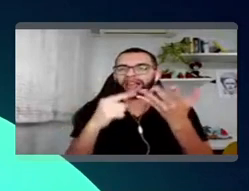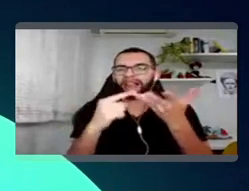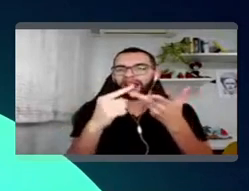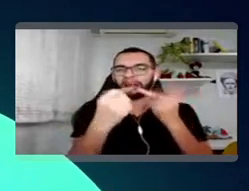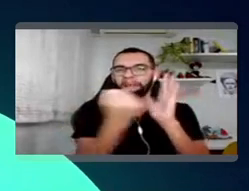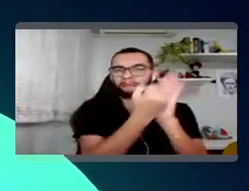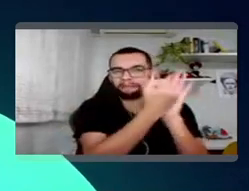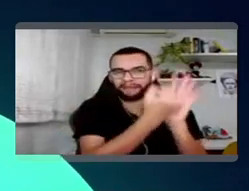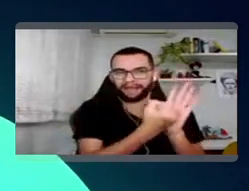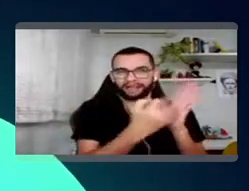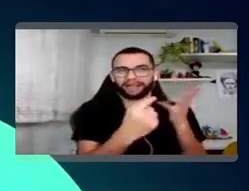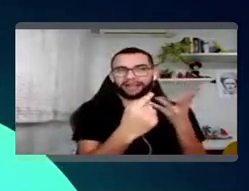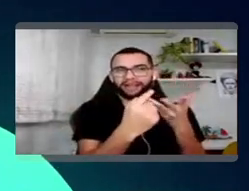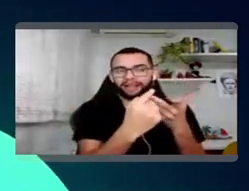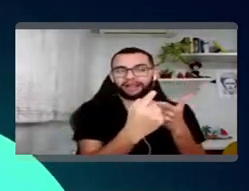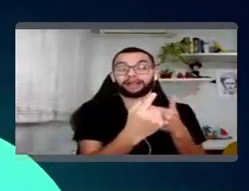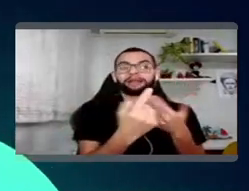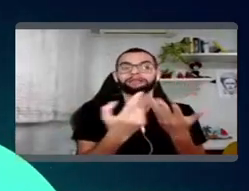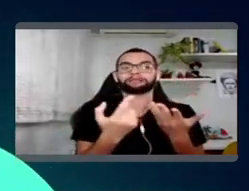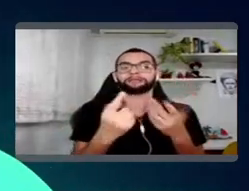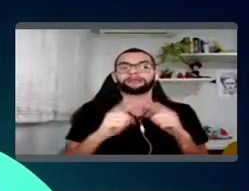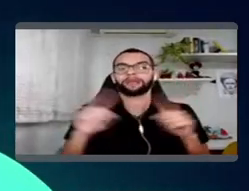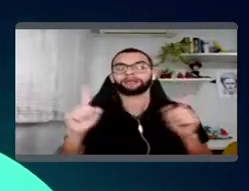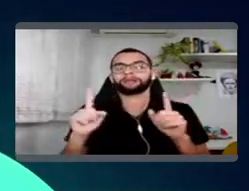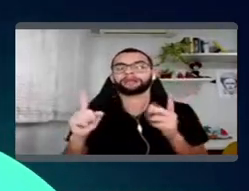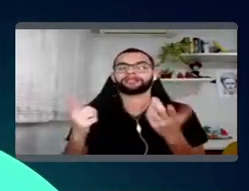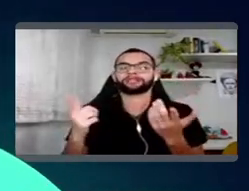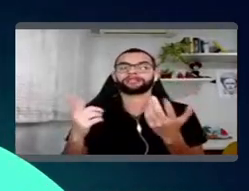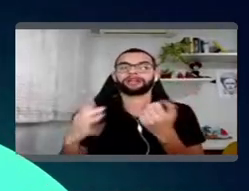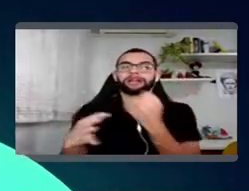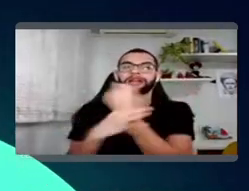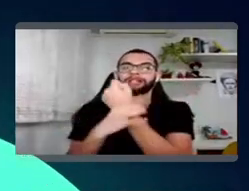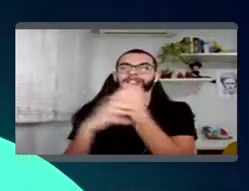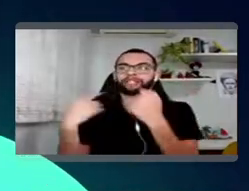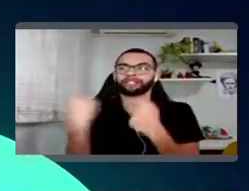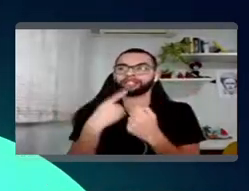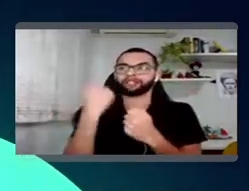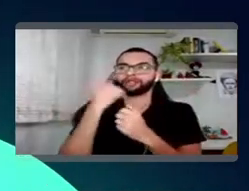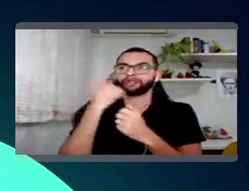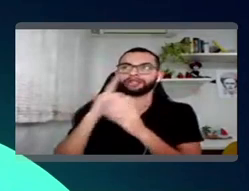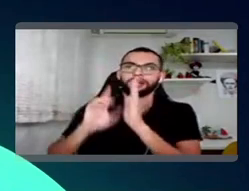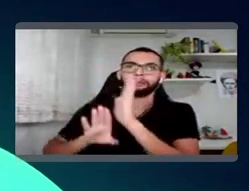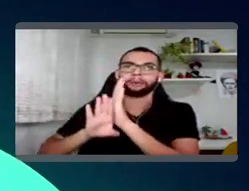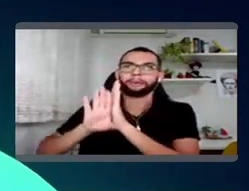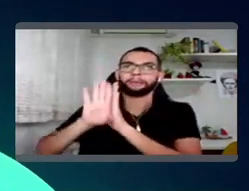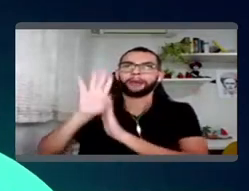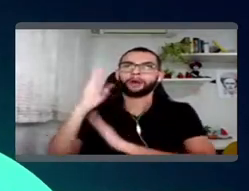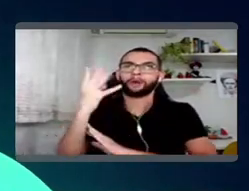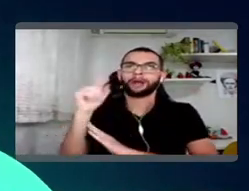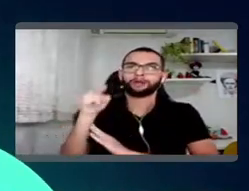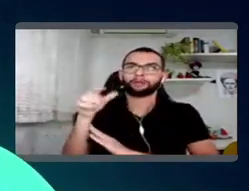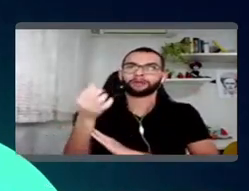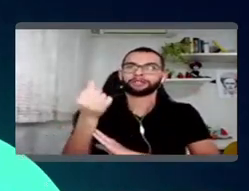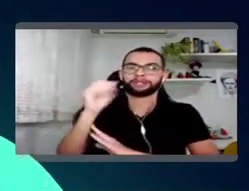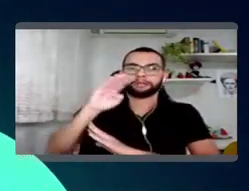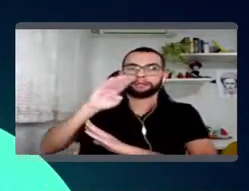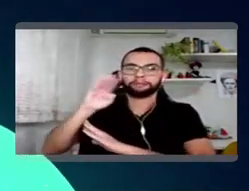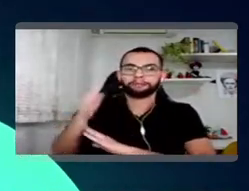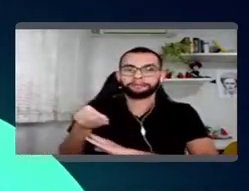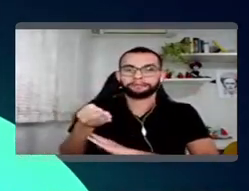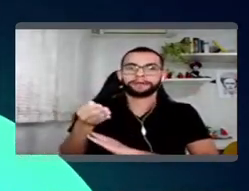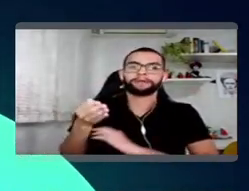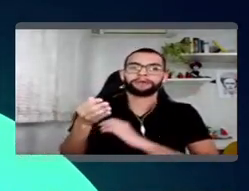aí que o Matheus apresentou para vocês, nas primeiras posições, né? Garantido que a gente continue crescendo aí esses 4,6 bilhões de